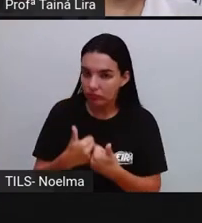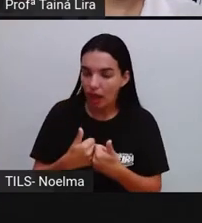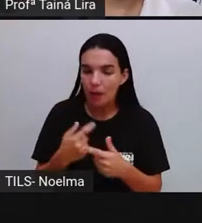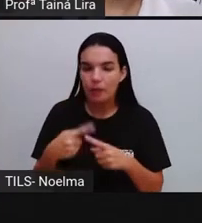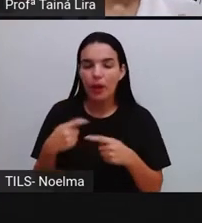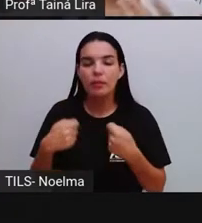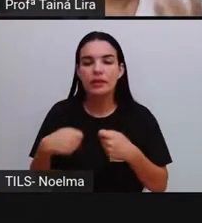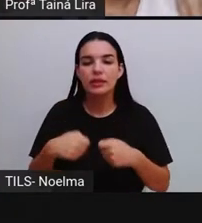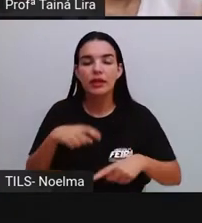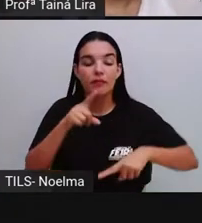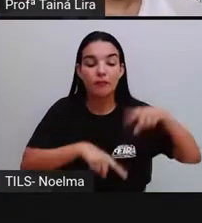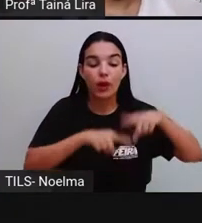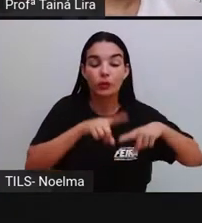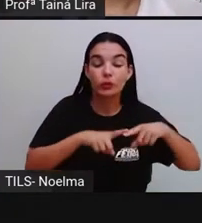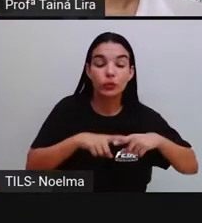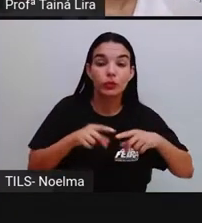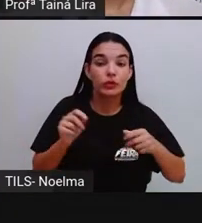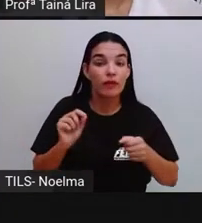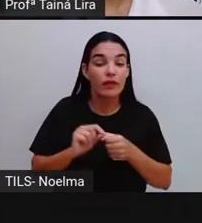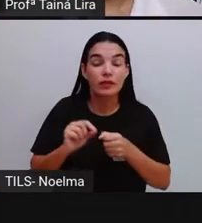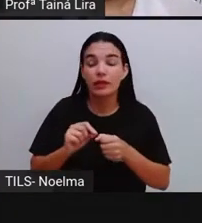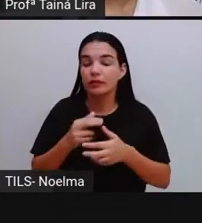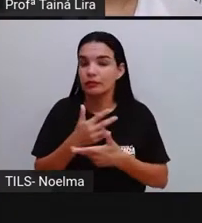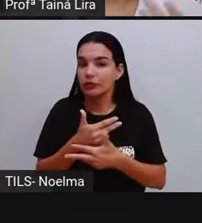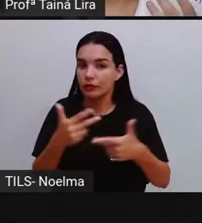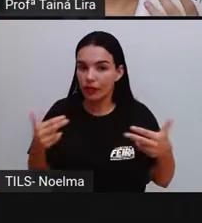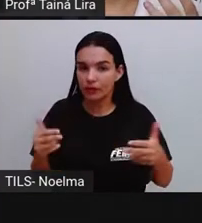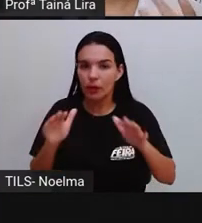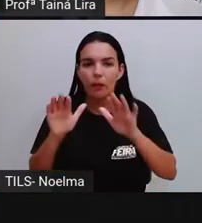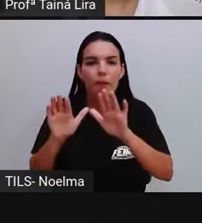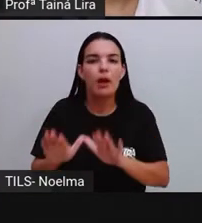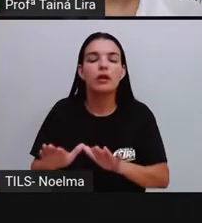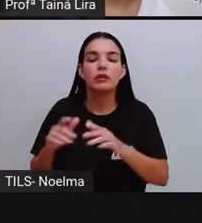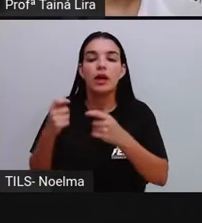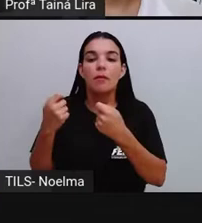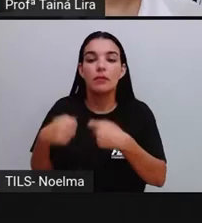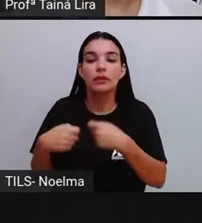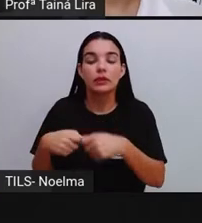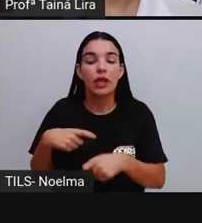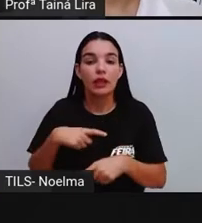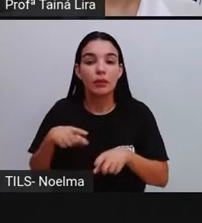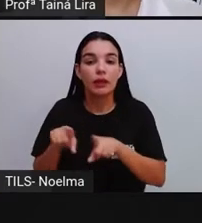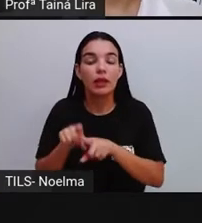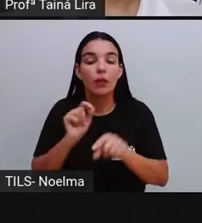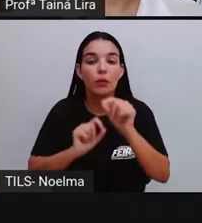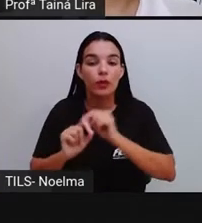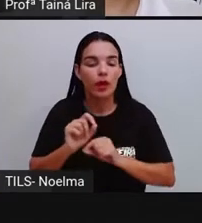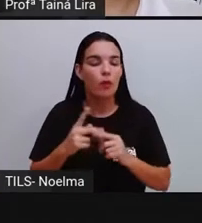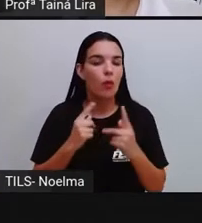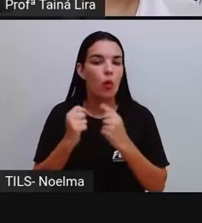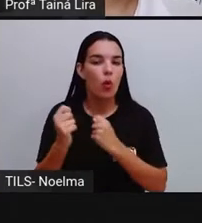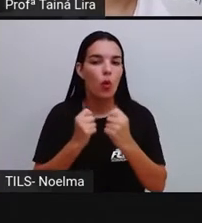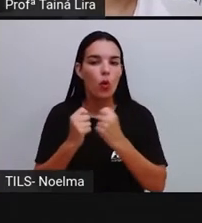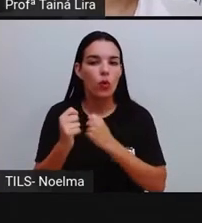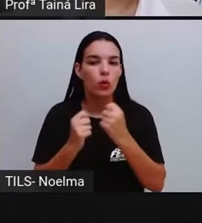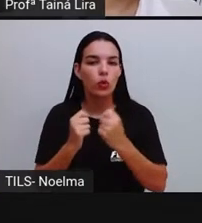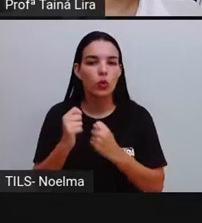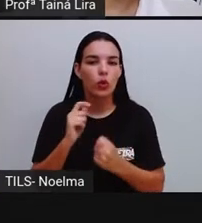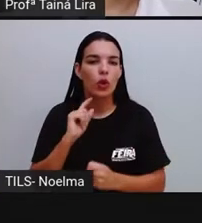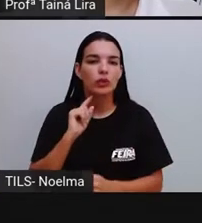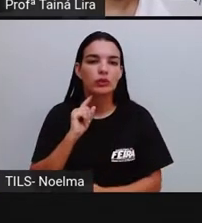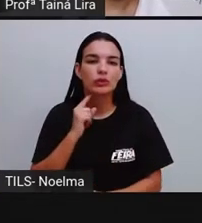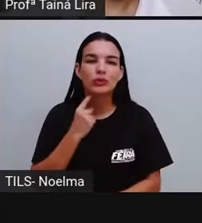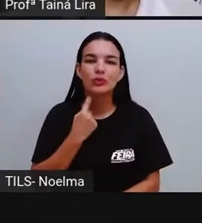coisas que nós temos, né? Mas precisa-se ter um controle desse lixo, porque são